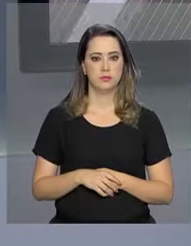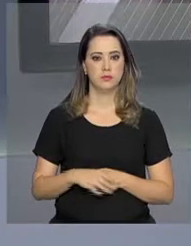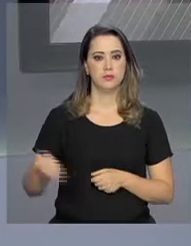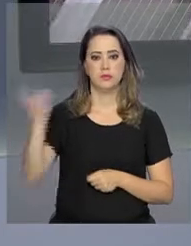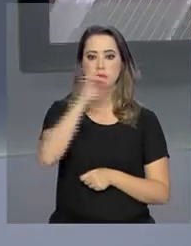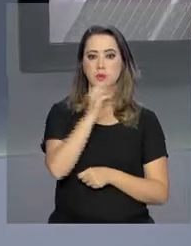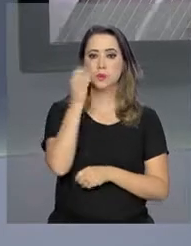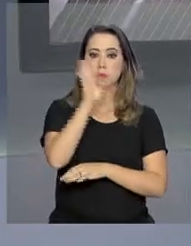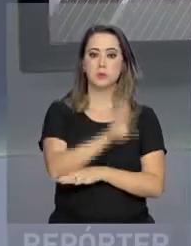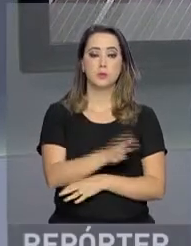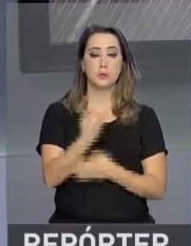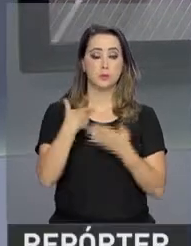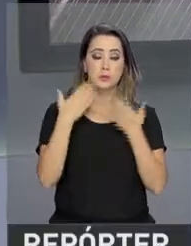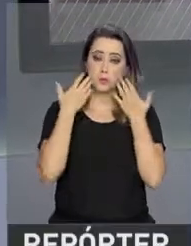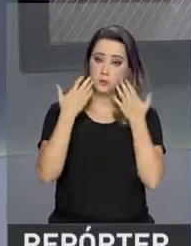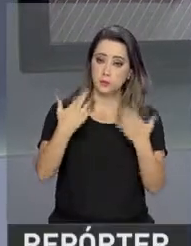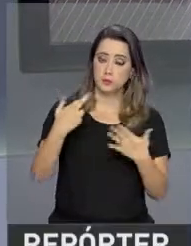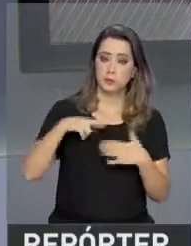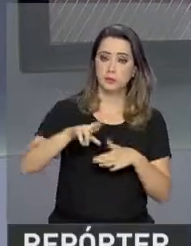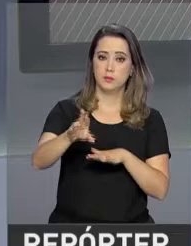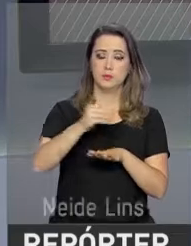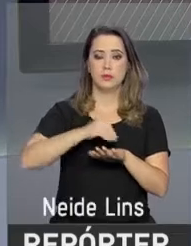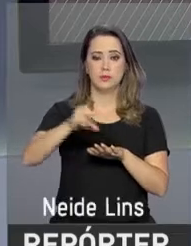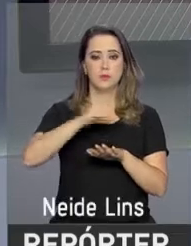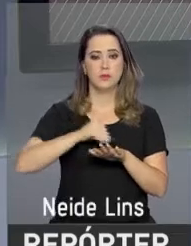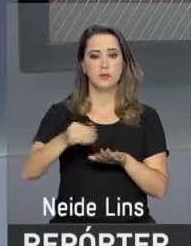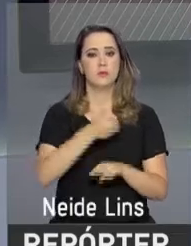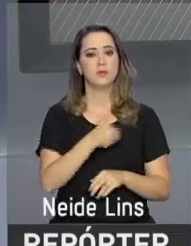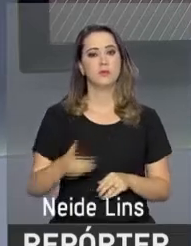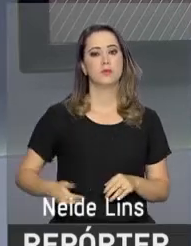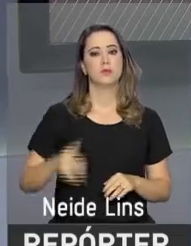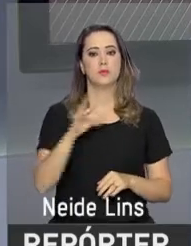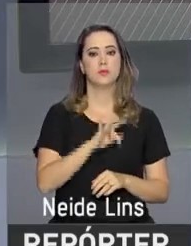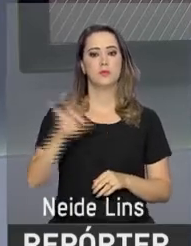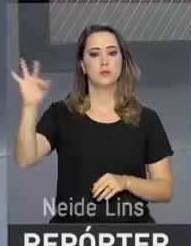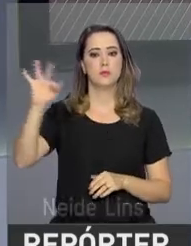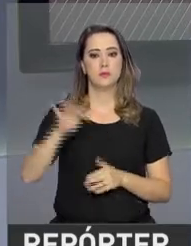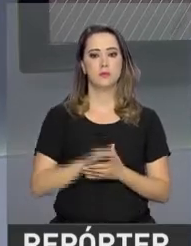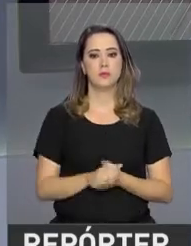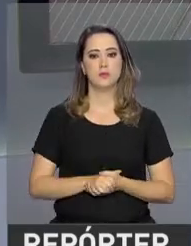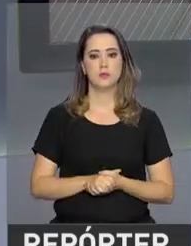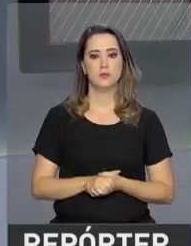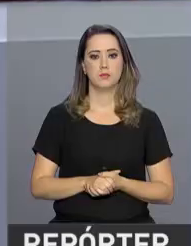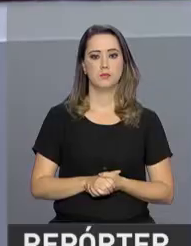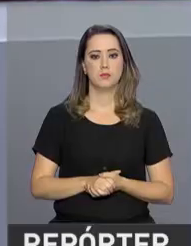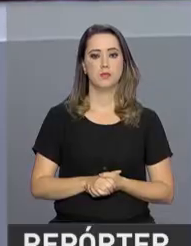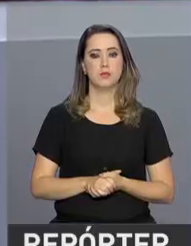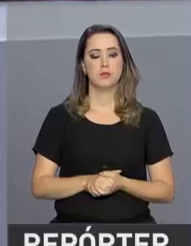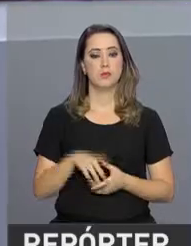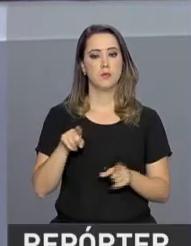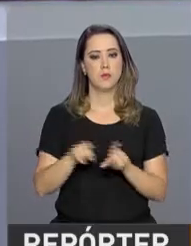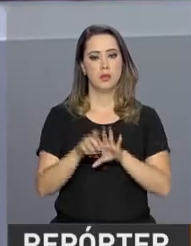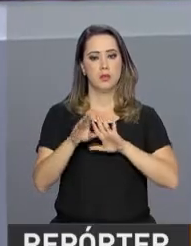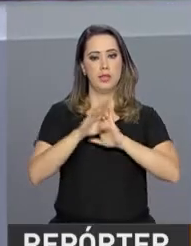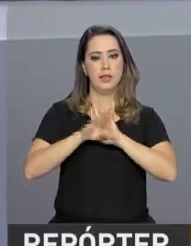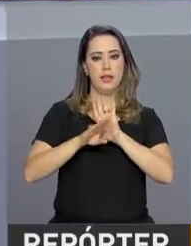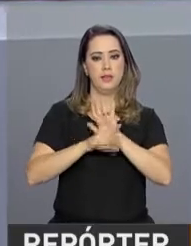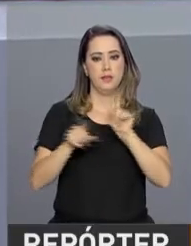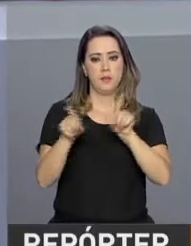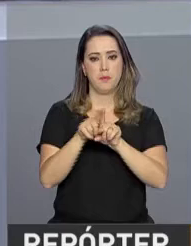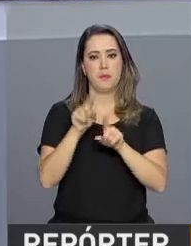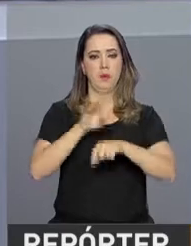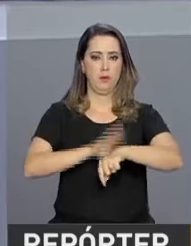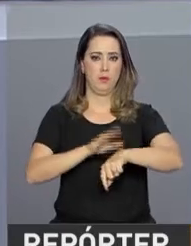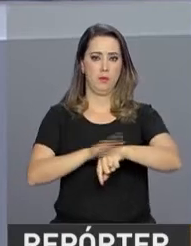Olá, boa tarde. Estamos de volta com o repórter NBR e as notícias do governo federal. O programa Hora do